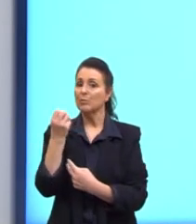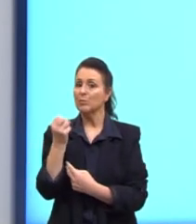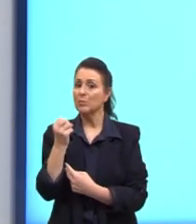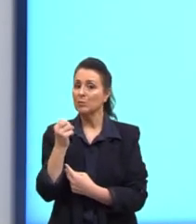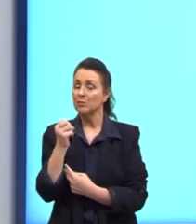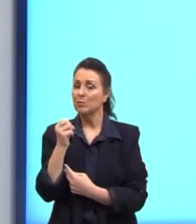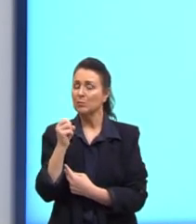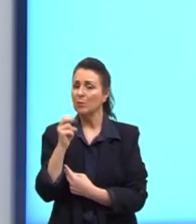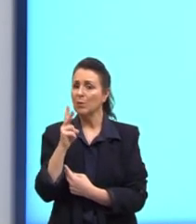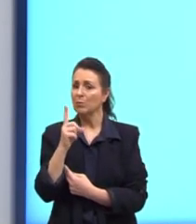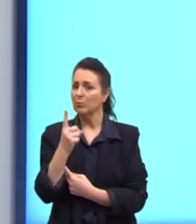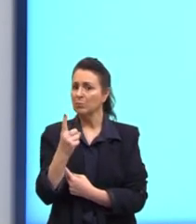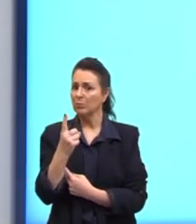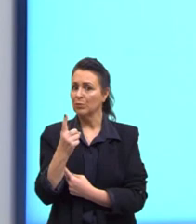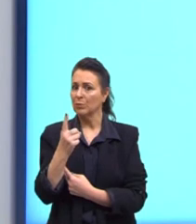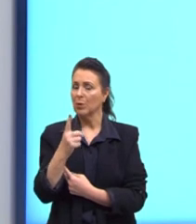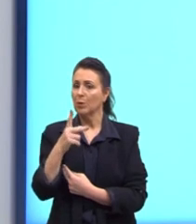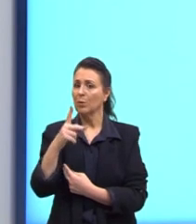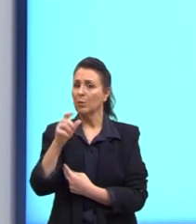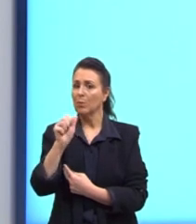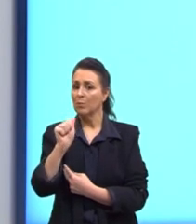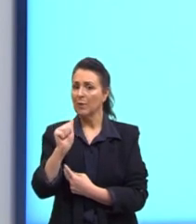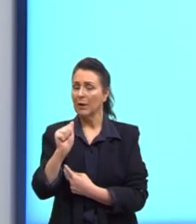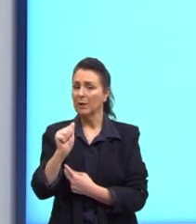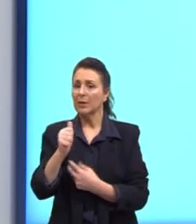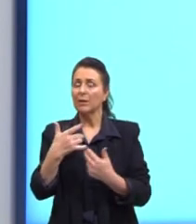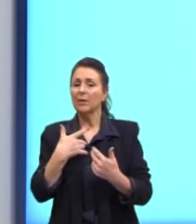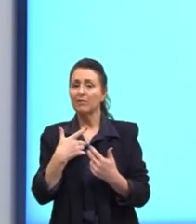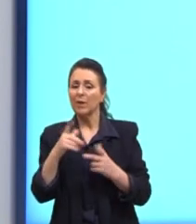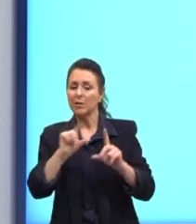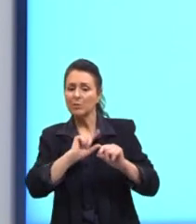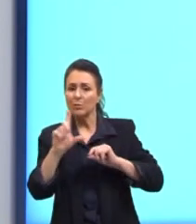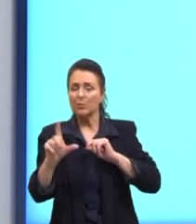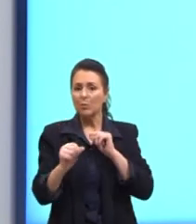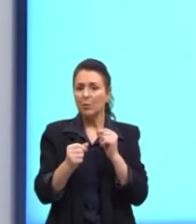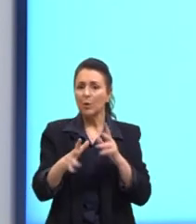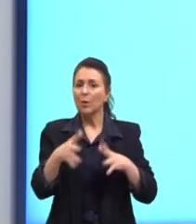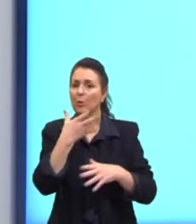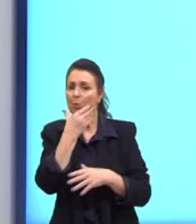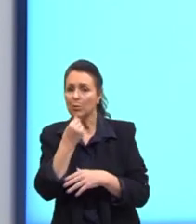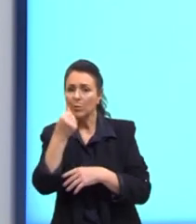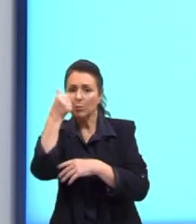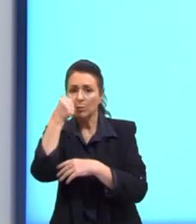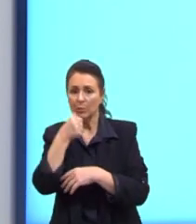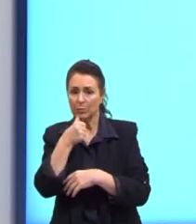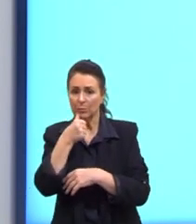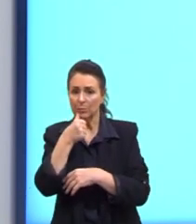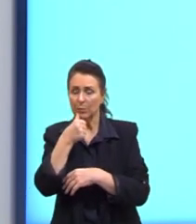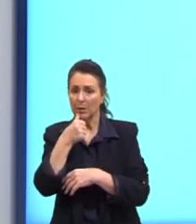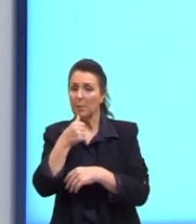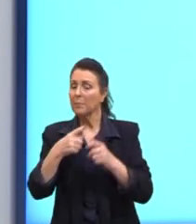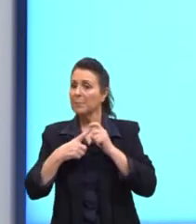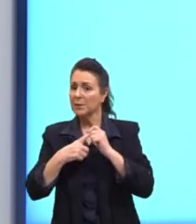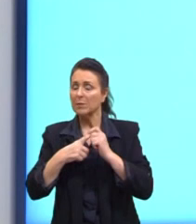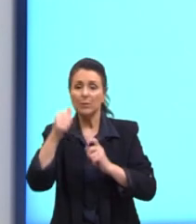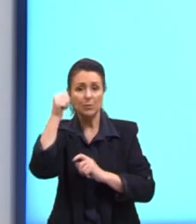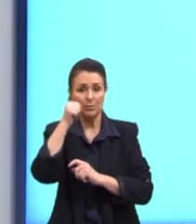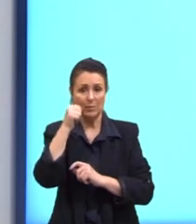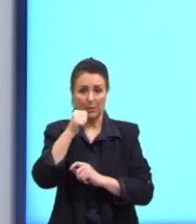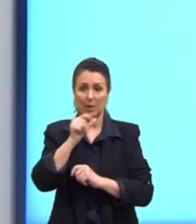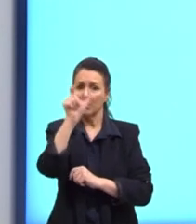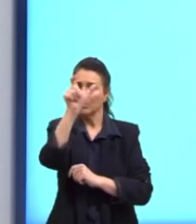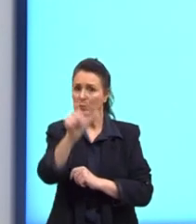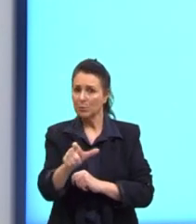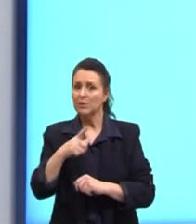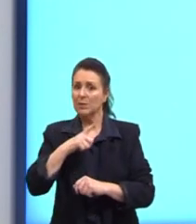no par sexual, que determina o sexo. Afeta somente as mulheres. Indivíduos com essa